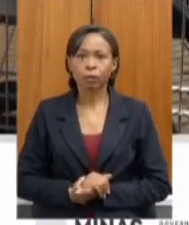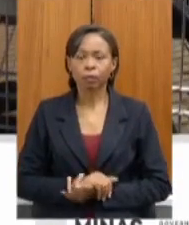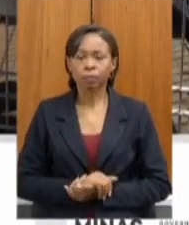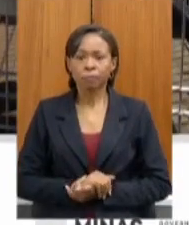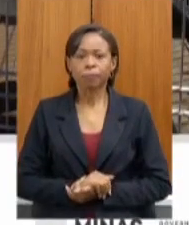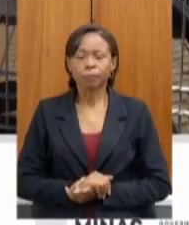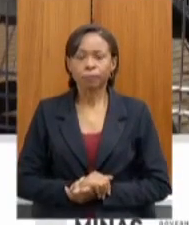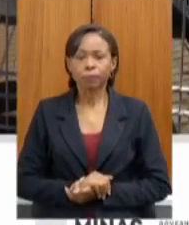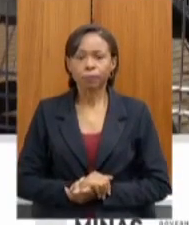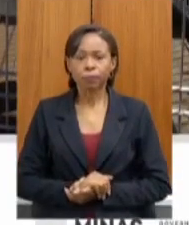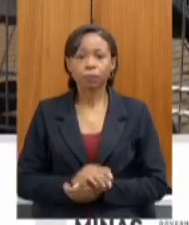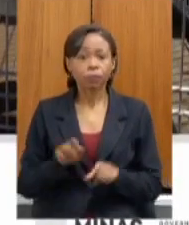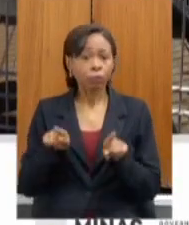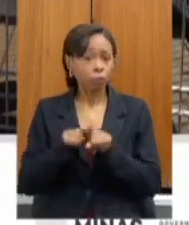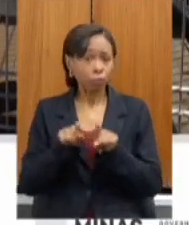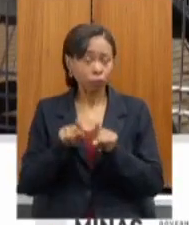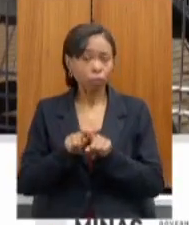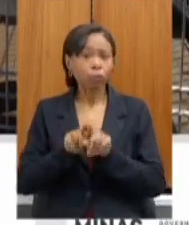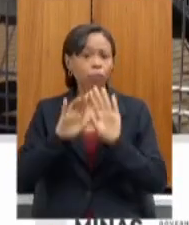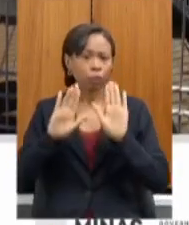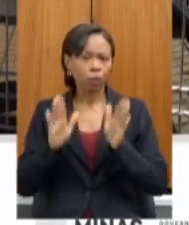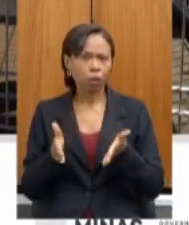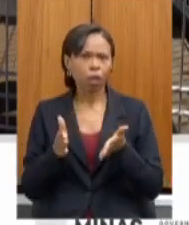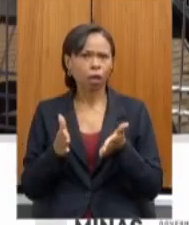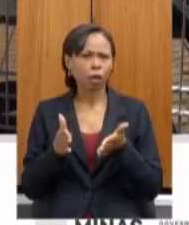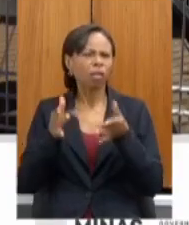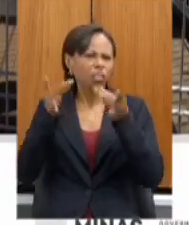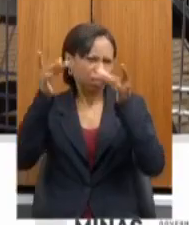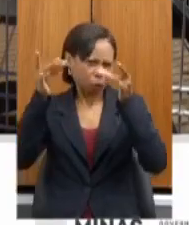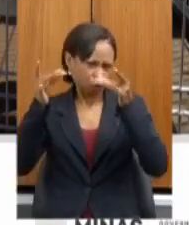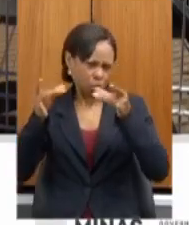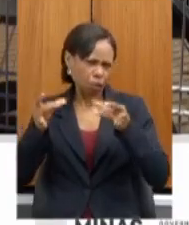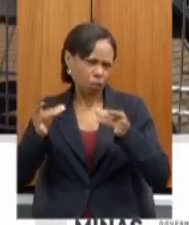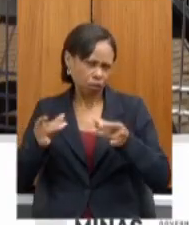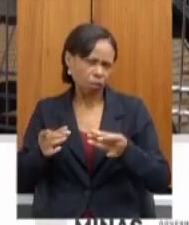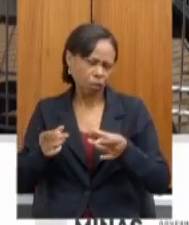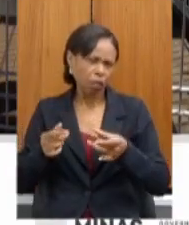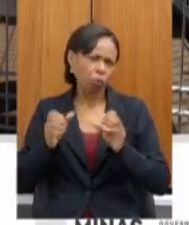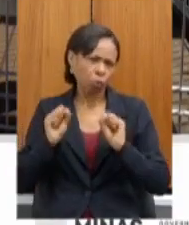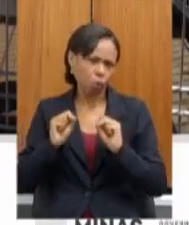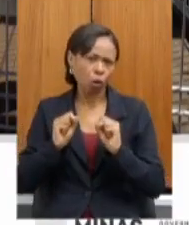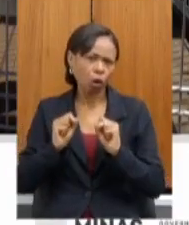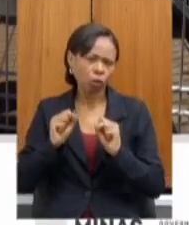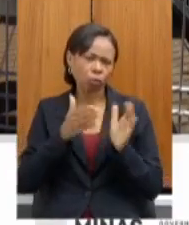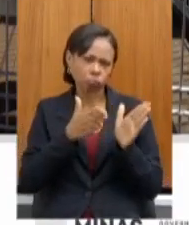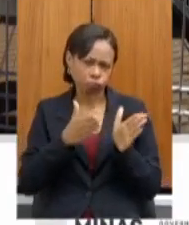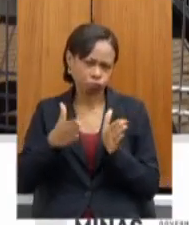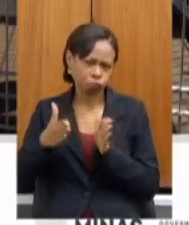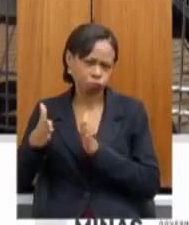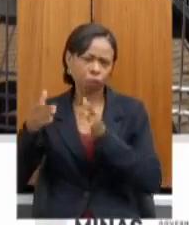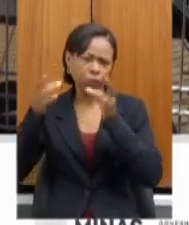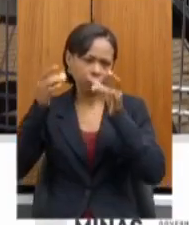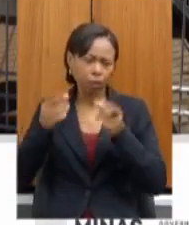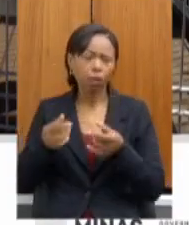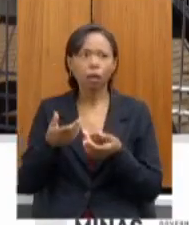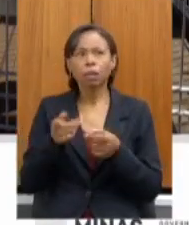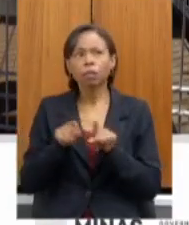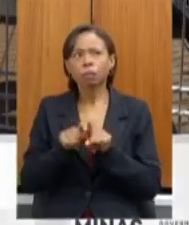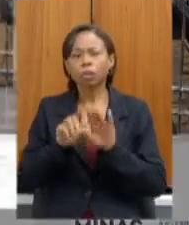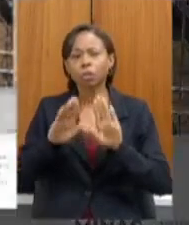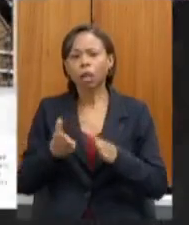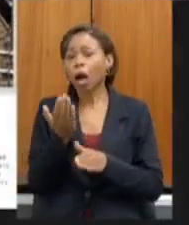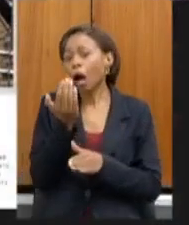fizemos também posso dar mais detalhes ao longo das nossas conversas alimentação escolar